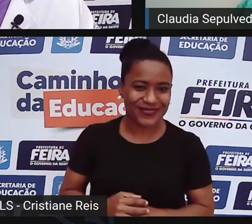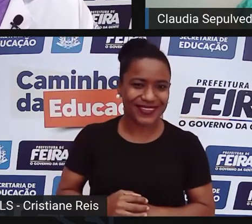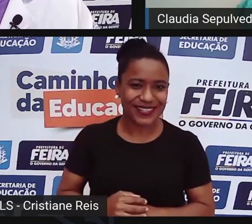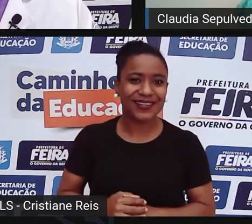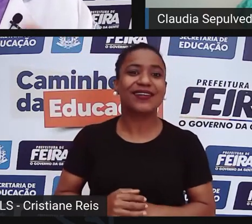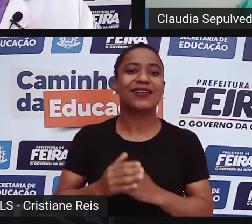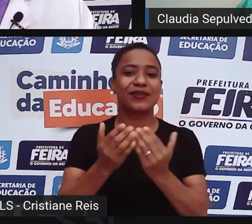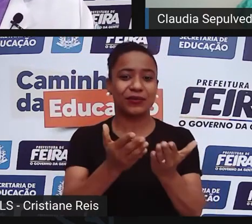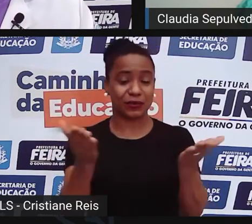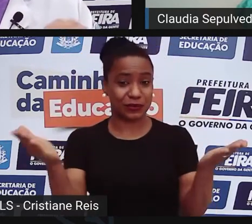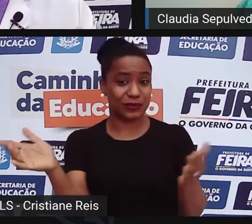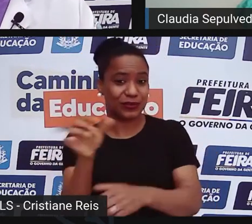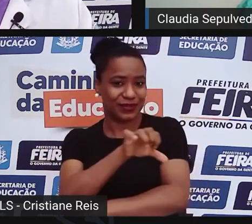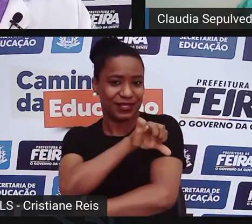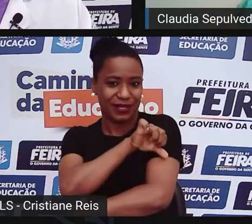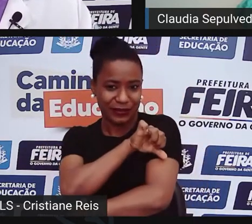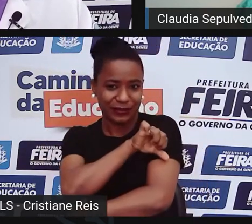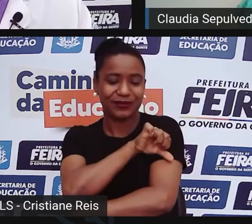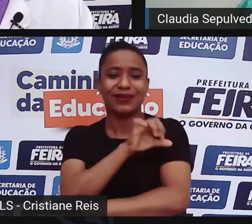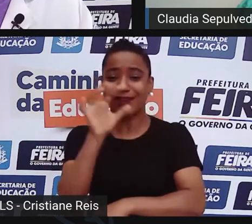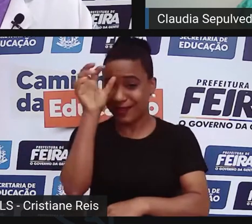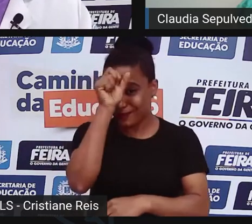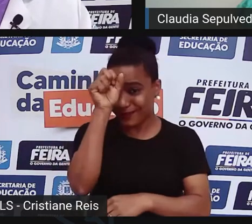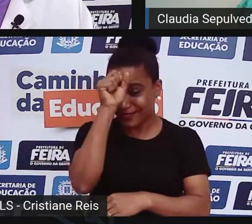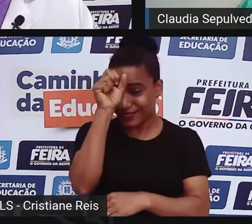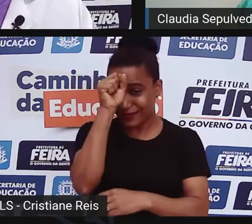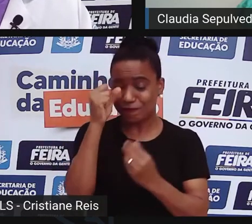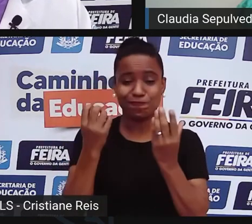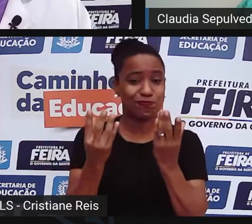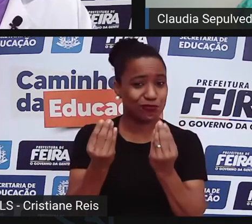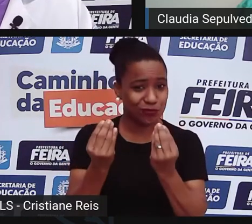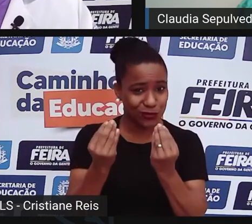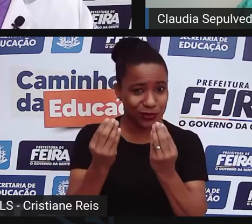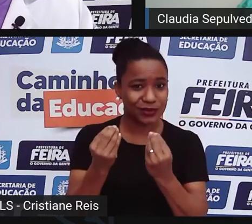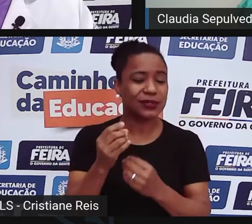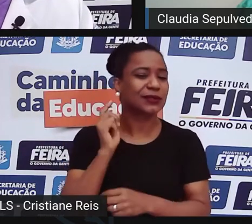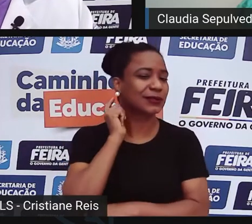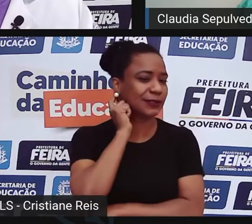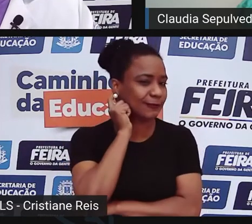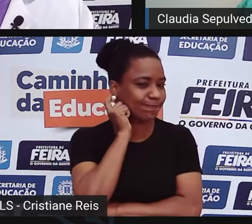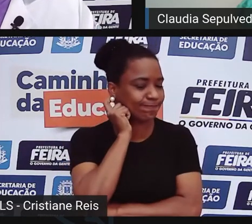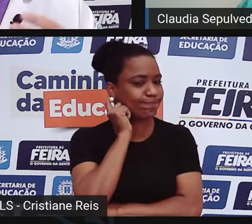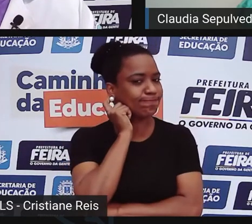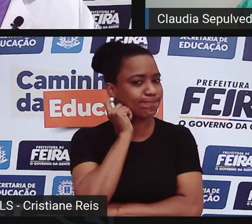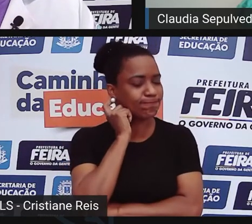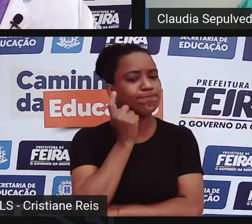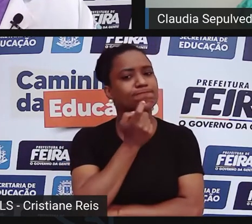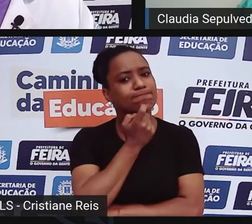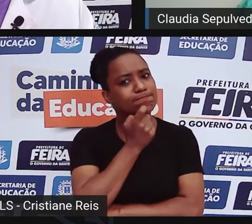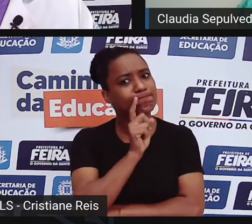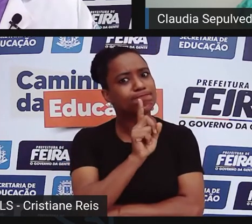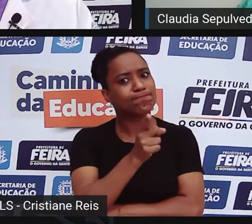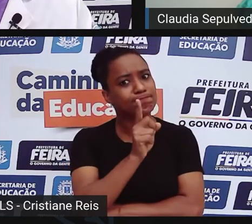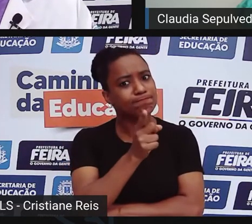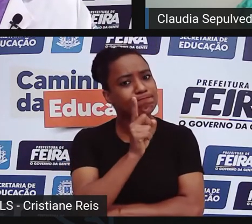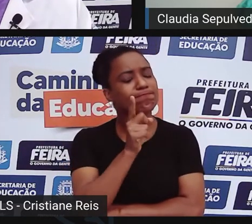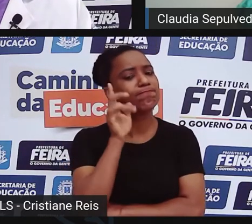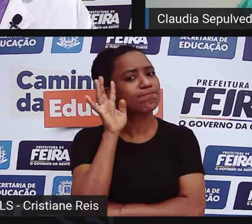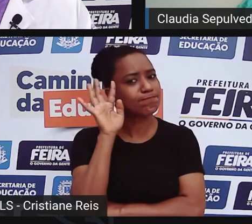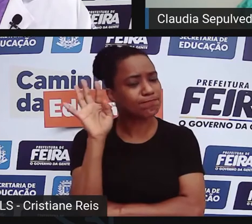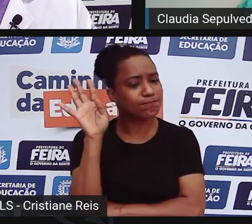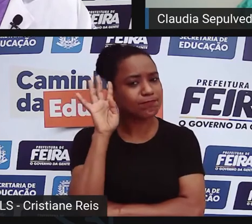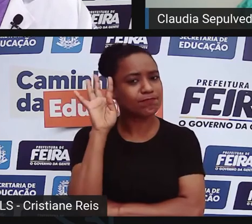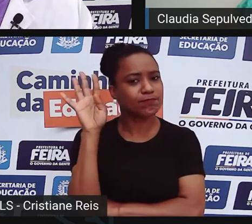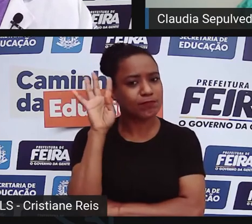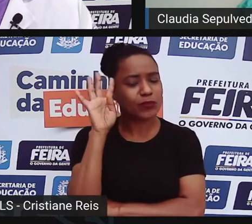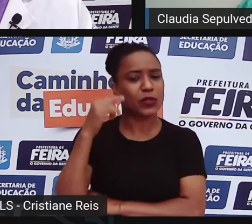aprenderam muito e a gente colocou uma pulguinha atrás da orelha ou outra ali, para a gente estar sempre pensando sobre o